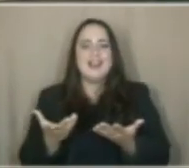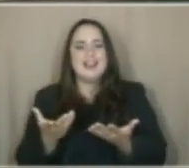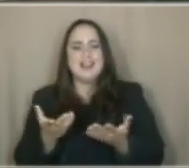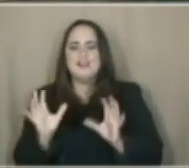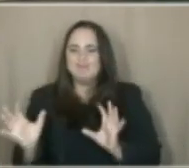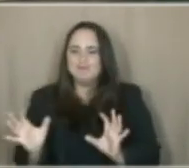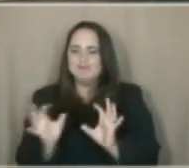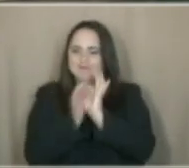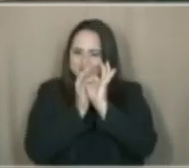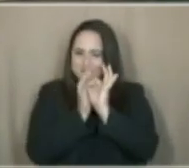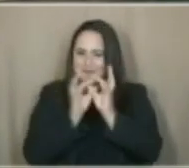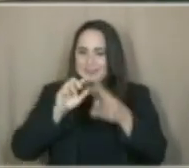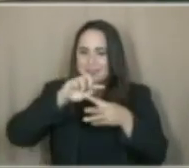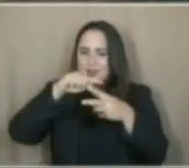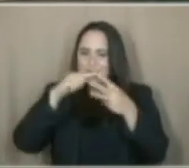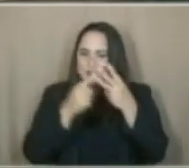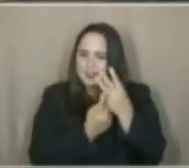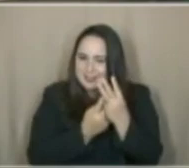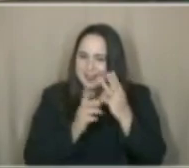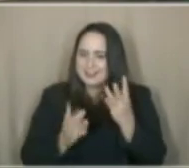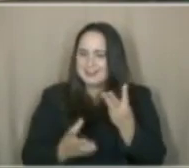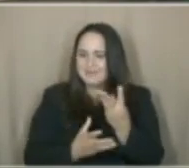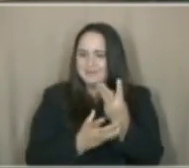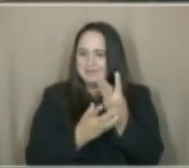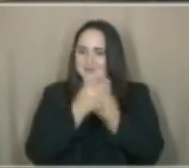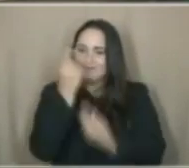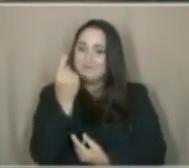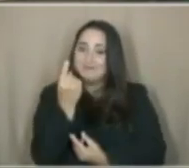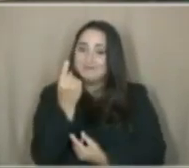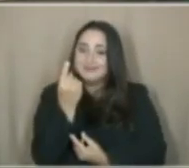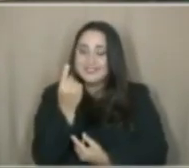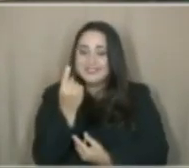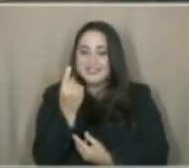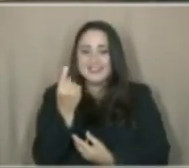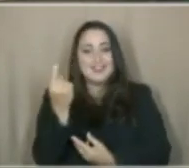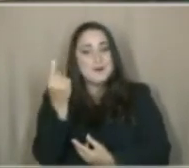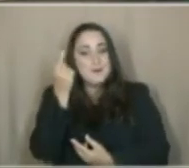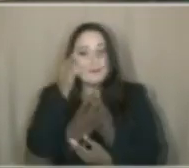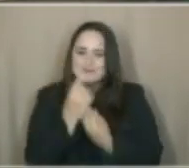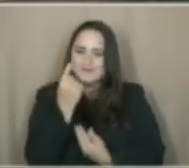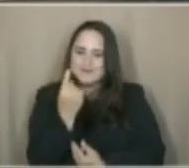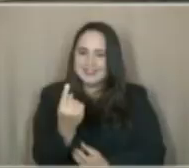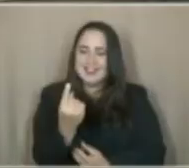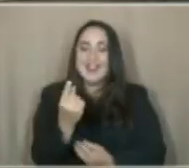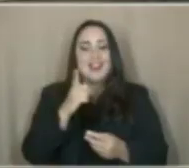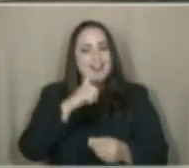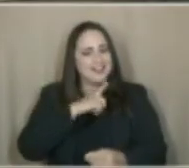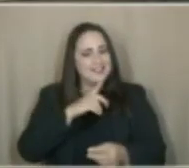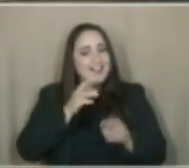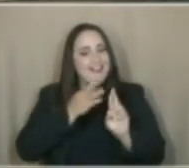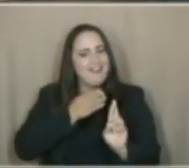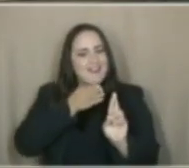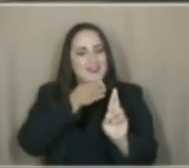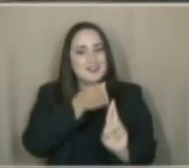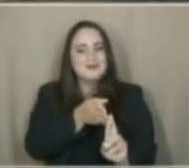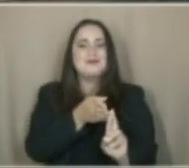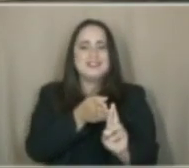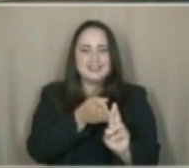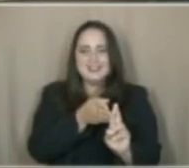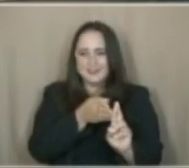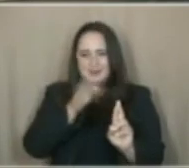a arte urbana num pensamento único, que é ter a representatividade,